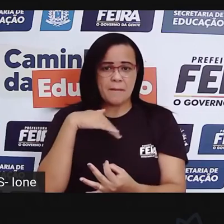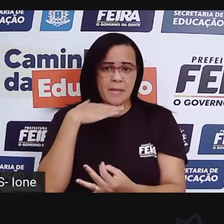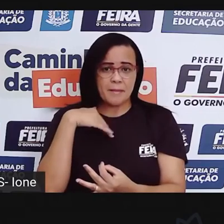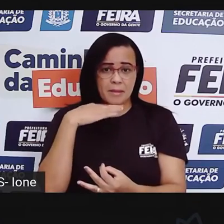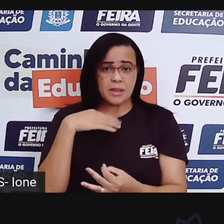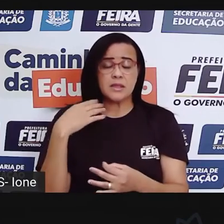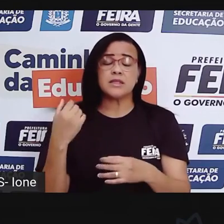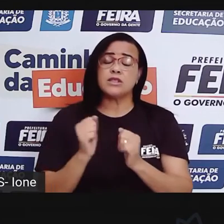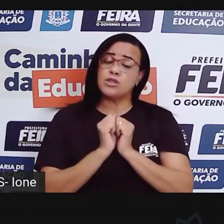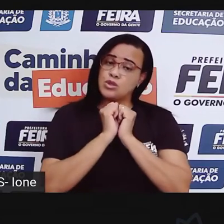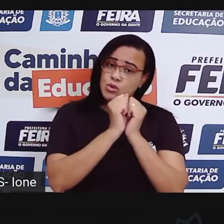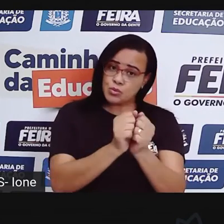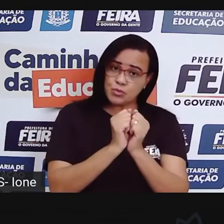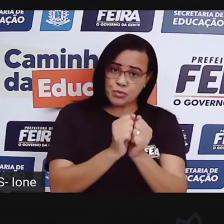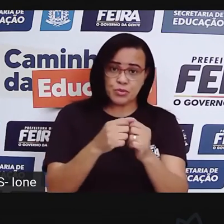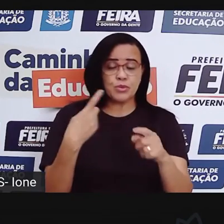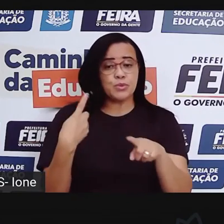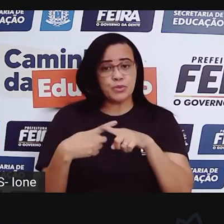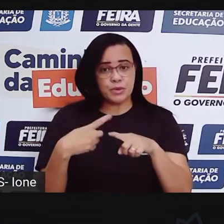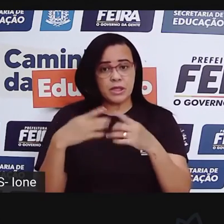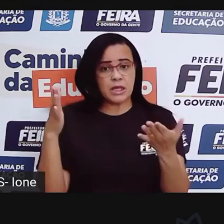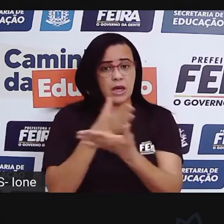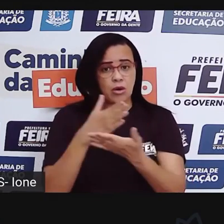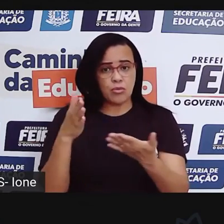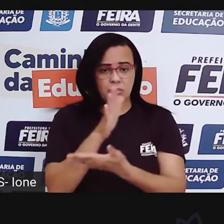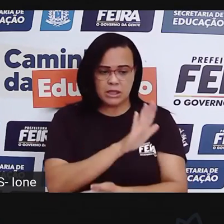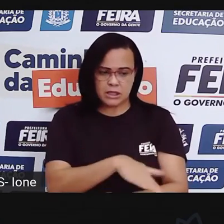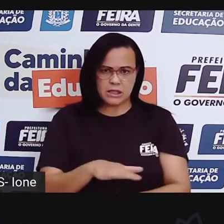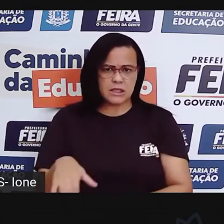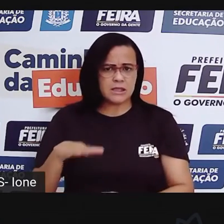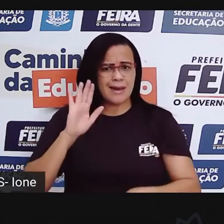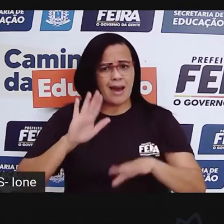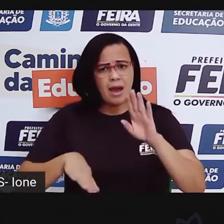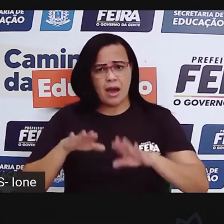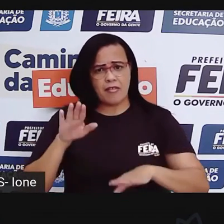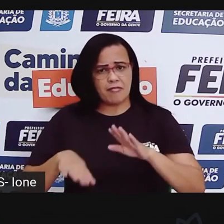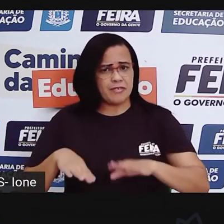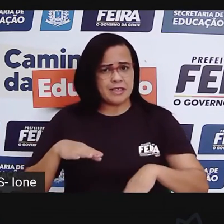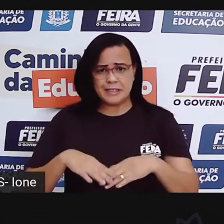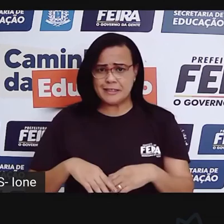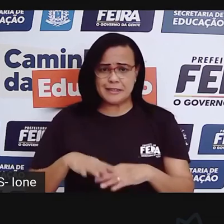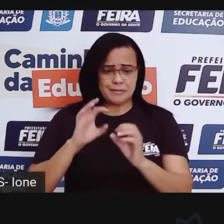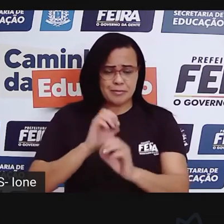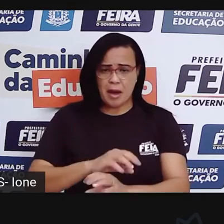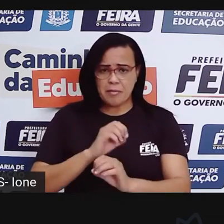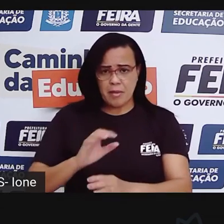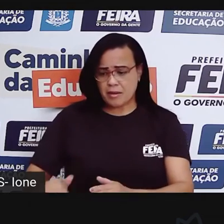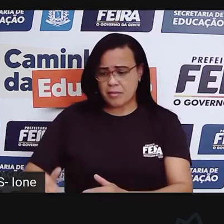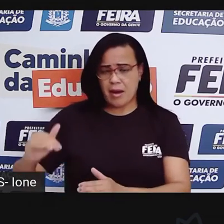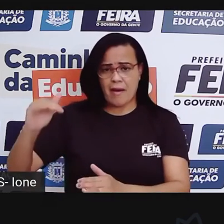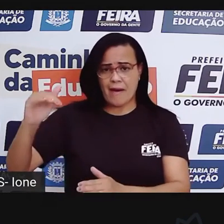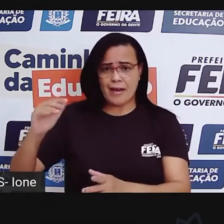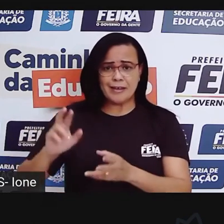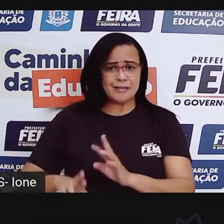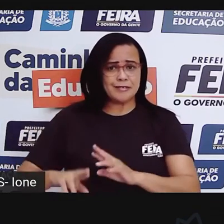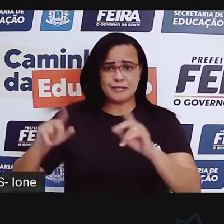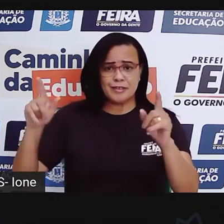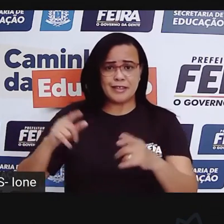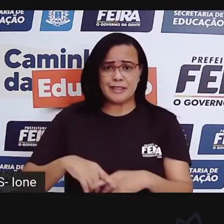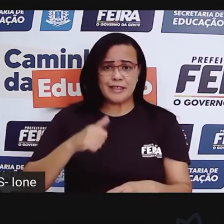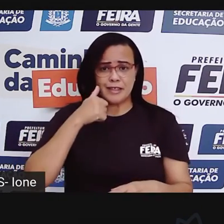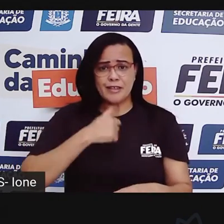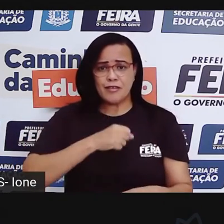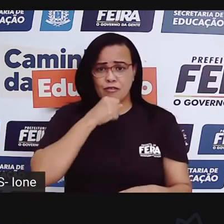criança... Tem crianças que não são criadas pelo papai, pela mamãe, são criadas pela avó, pela avó, pelo